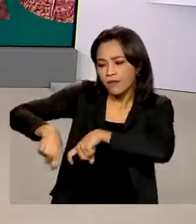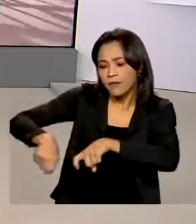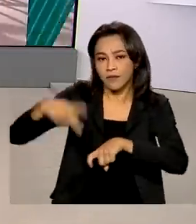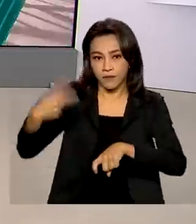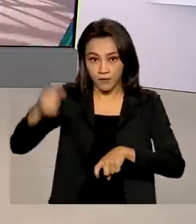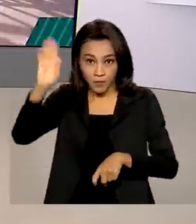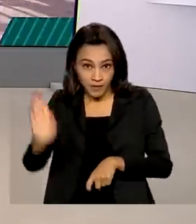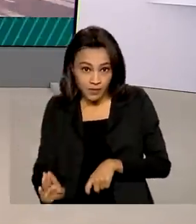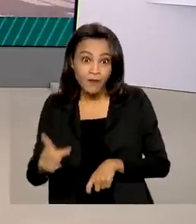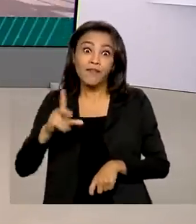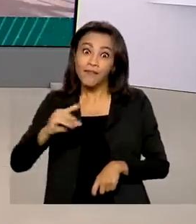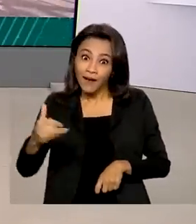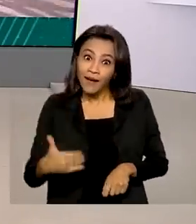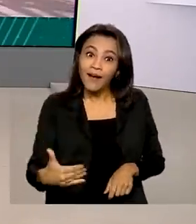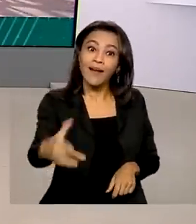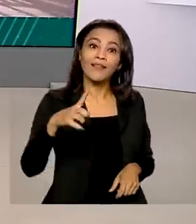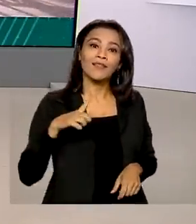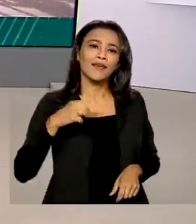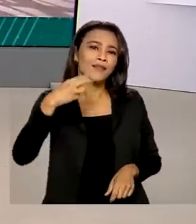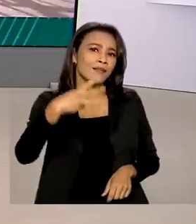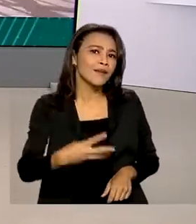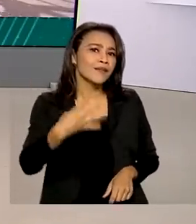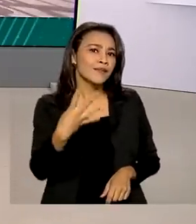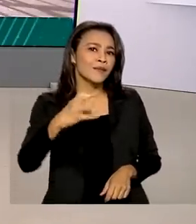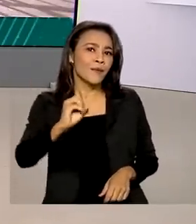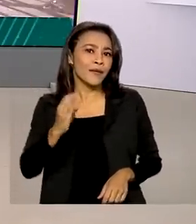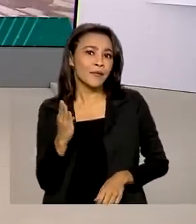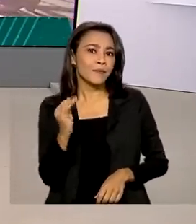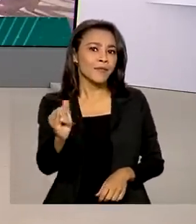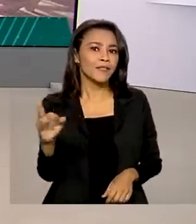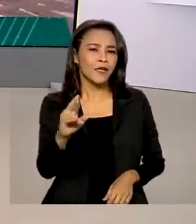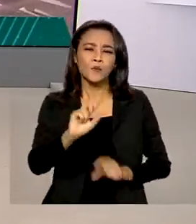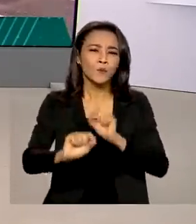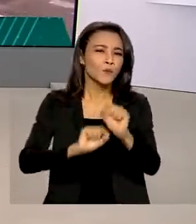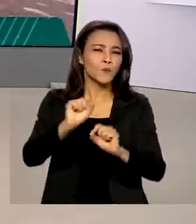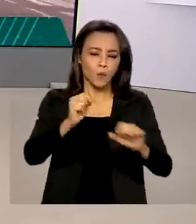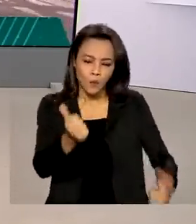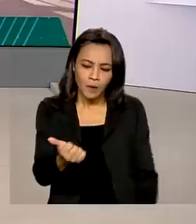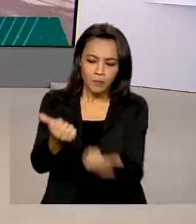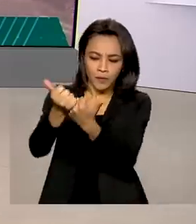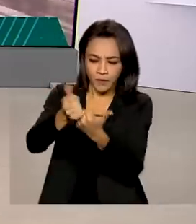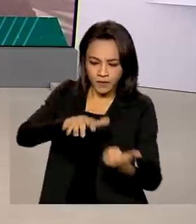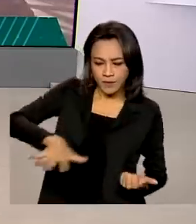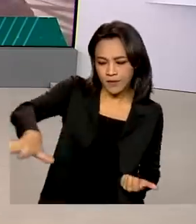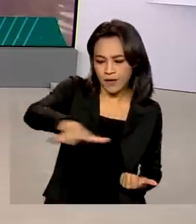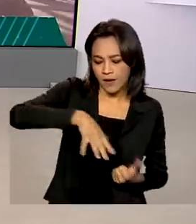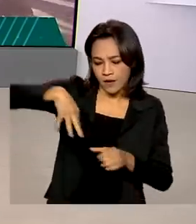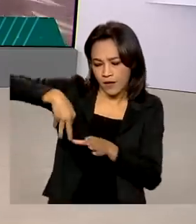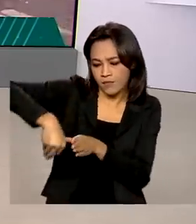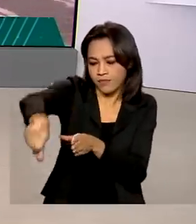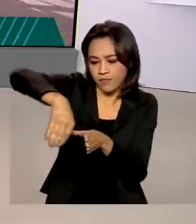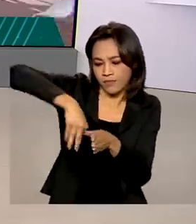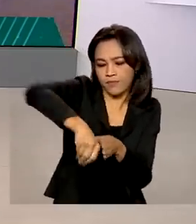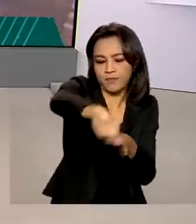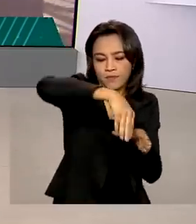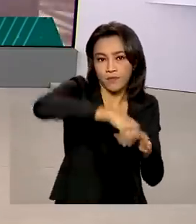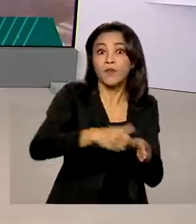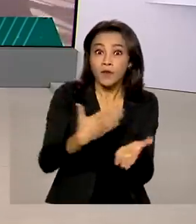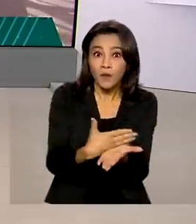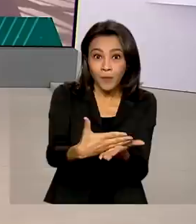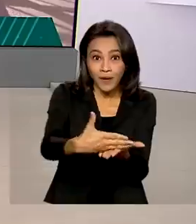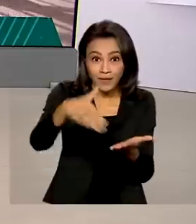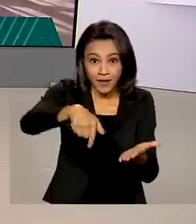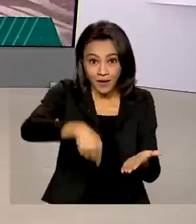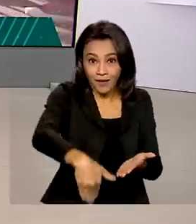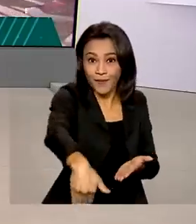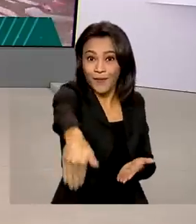terão mais de 340 bilhões de reais para o apoio à produção agropecuária na safra, que começa agora em